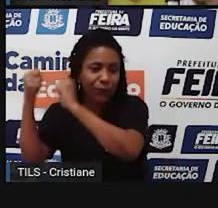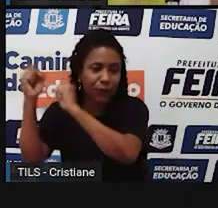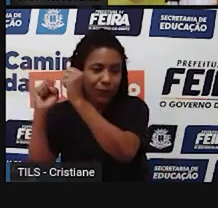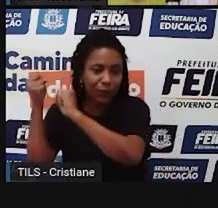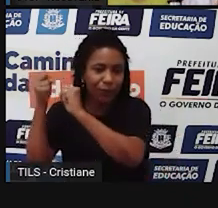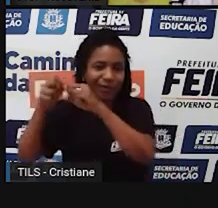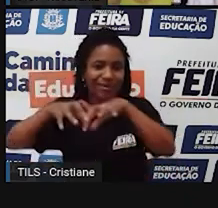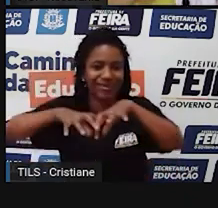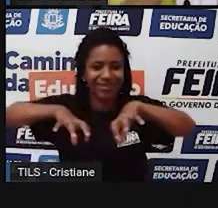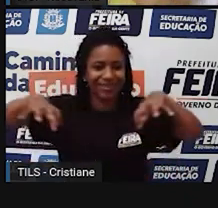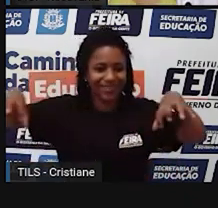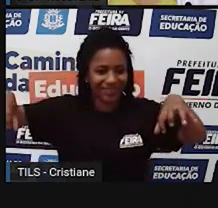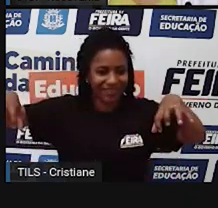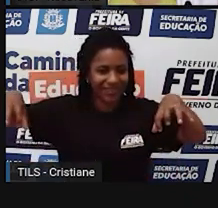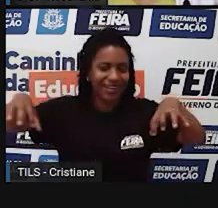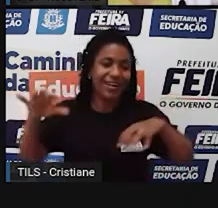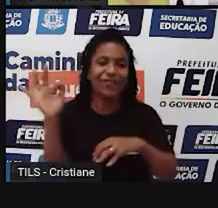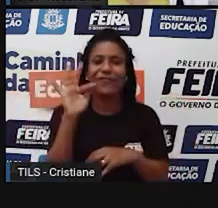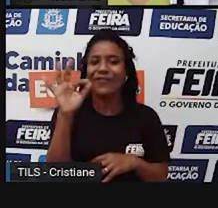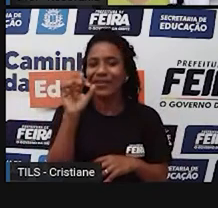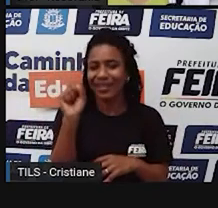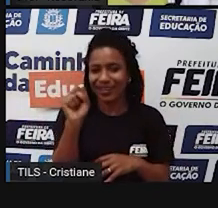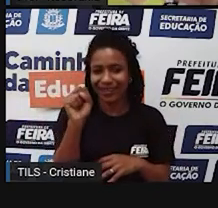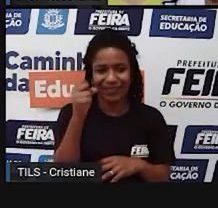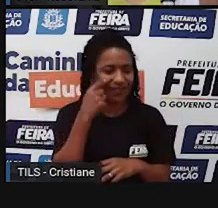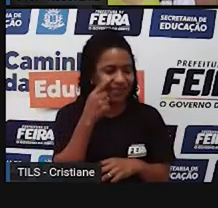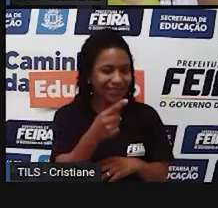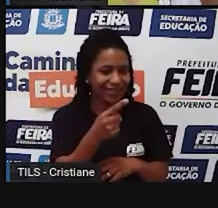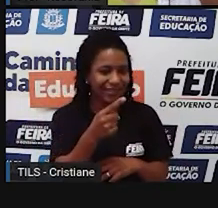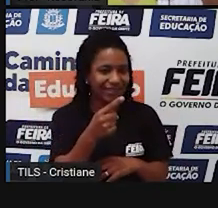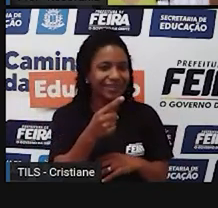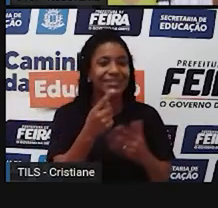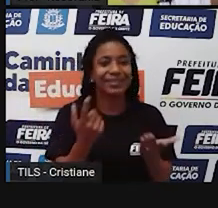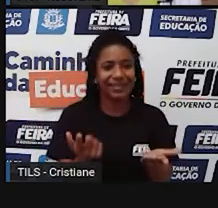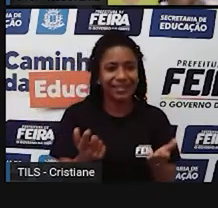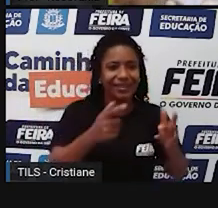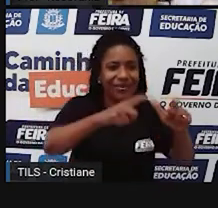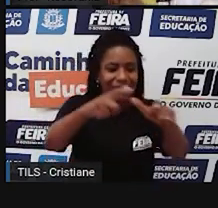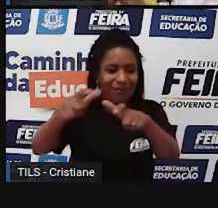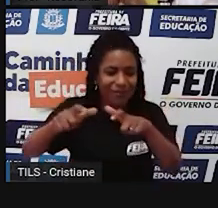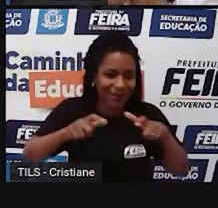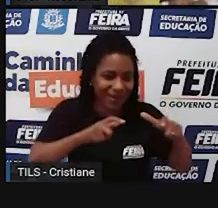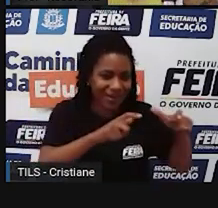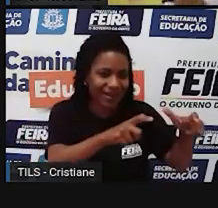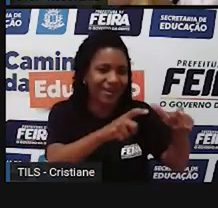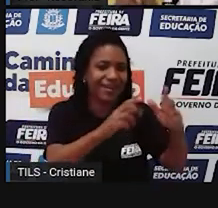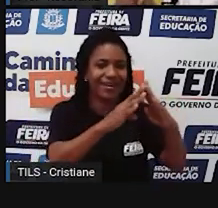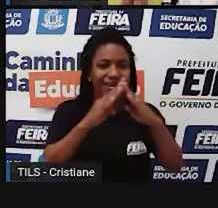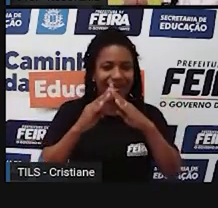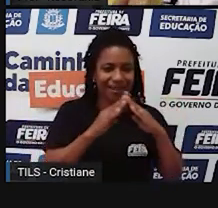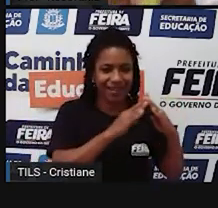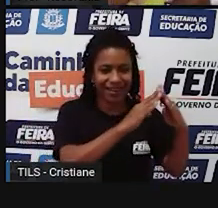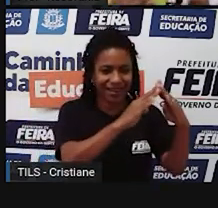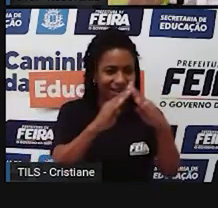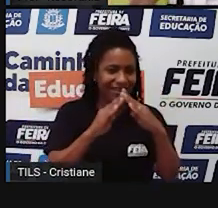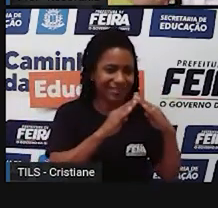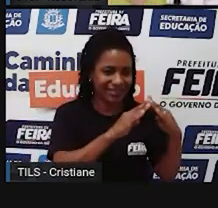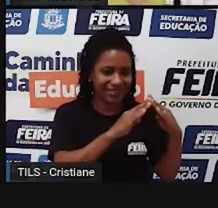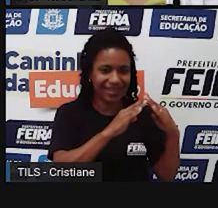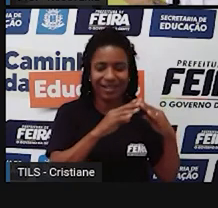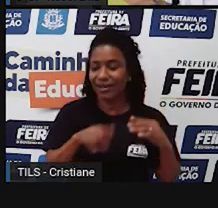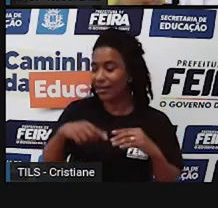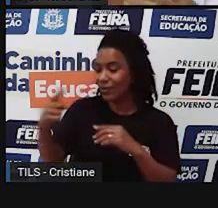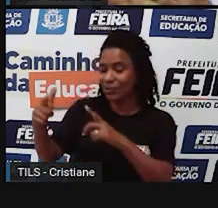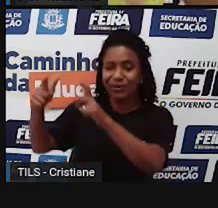A gente tem os bairros residenciais e nós temos um centro que junta as indústrias, no caso,